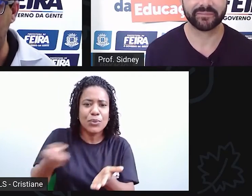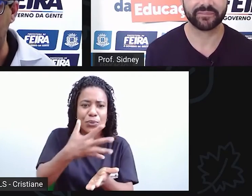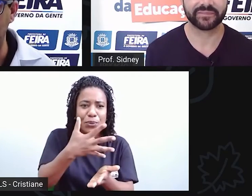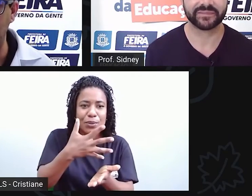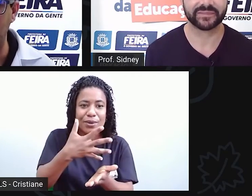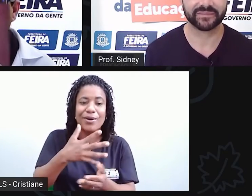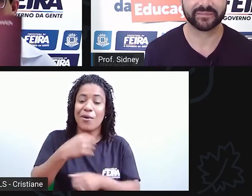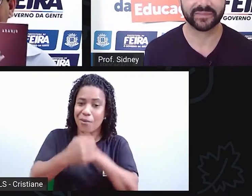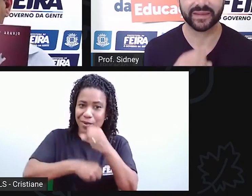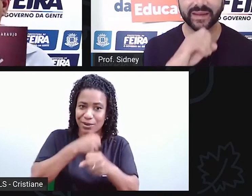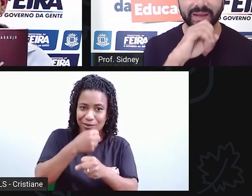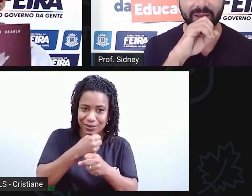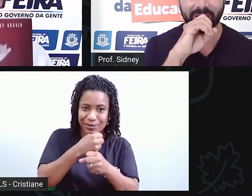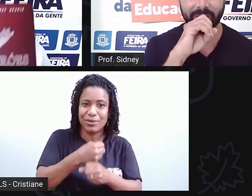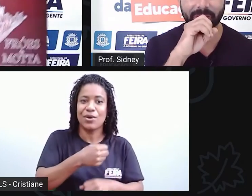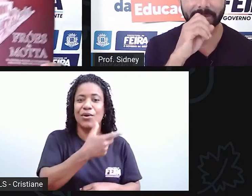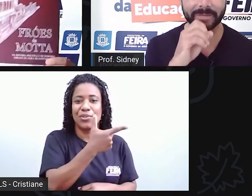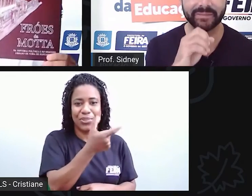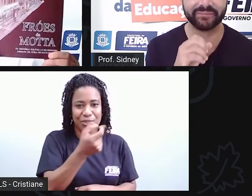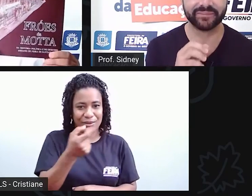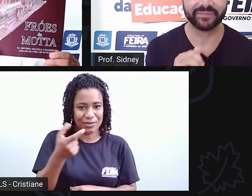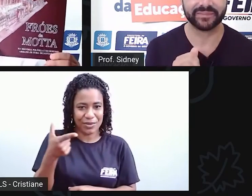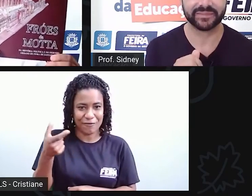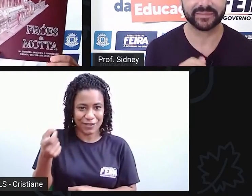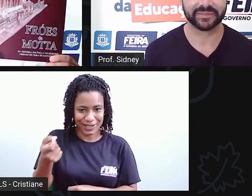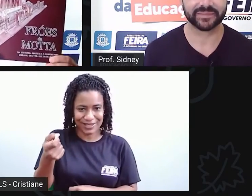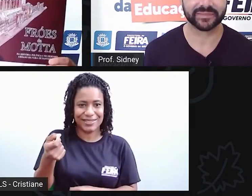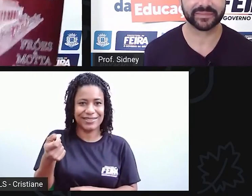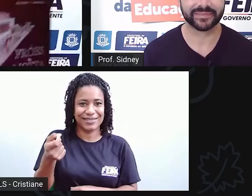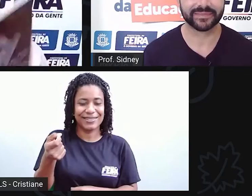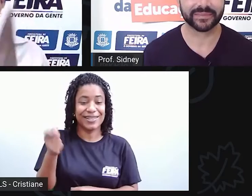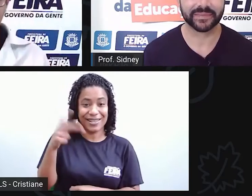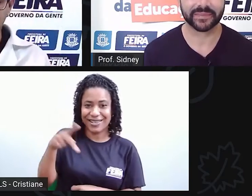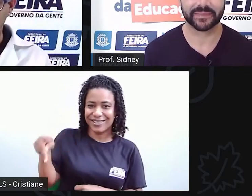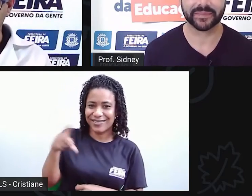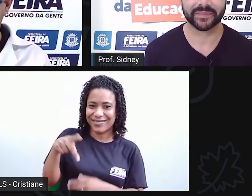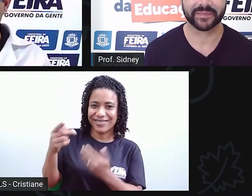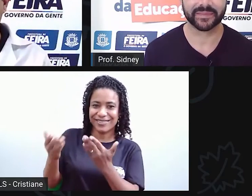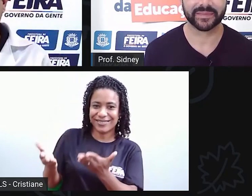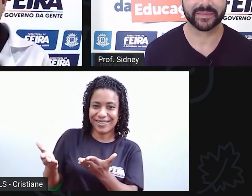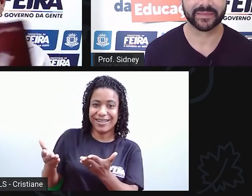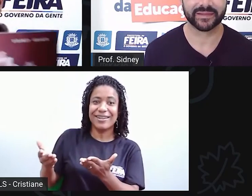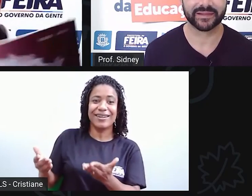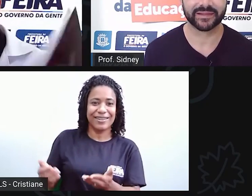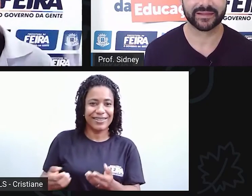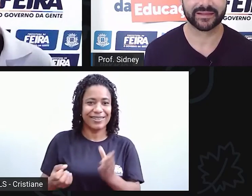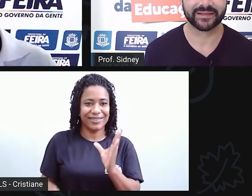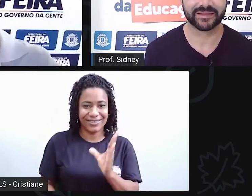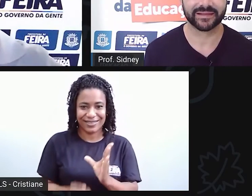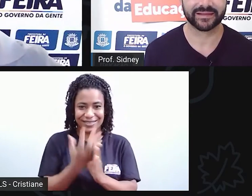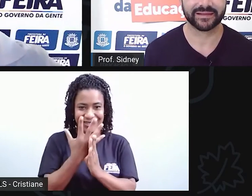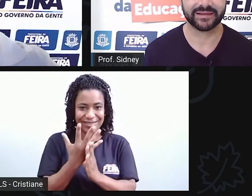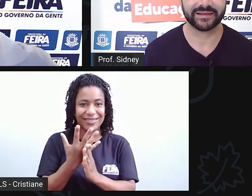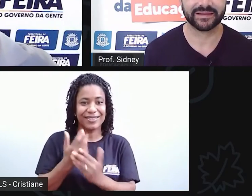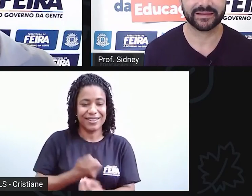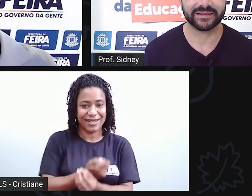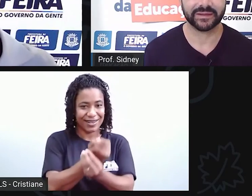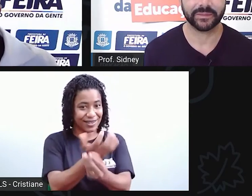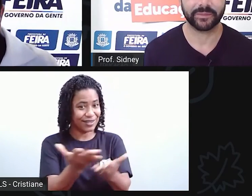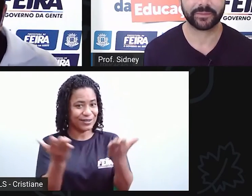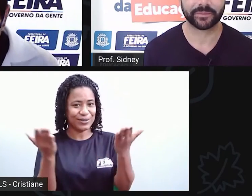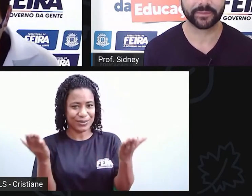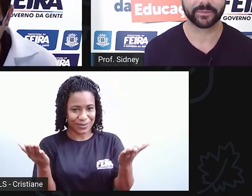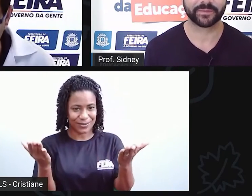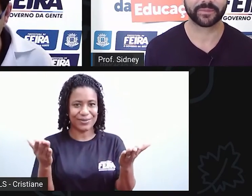2020, ó. O professor Sidney lançou esse livro, que eu tive o prazer de adquirir hoje. E aí,